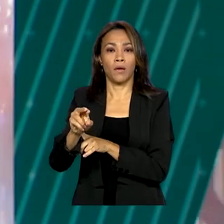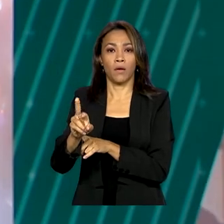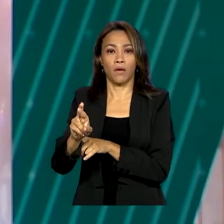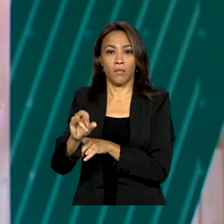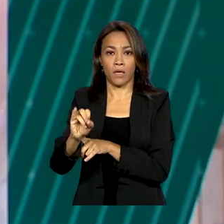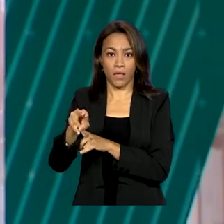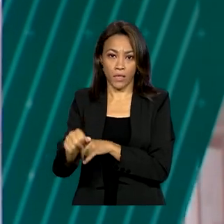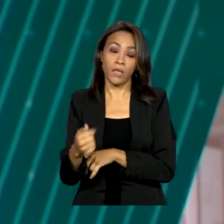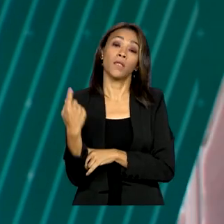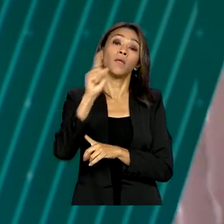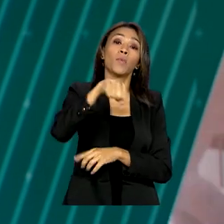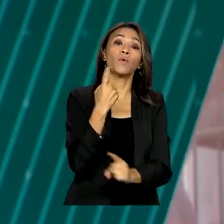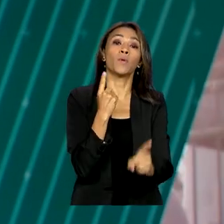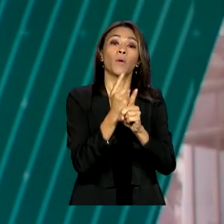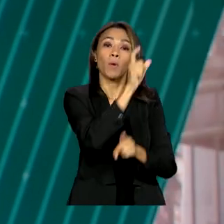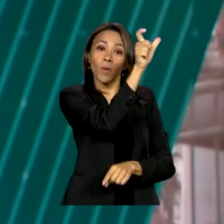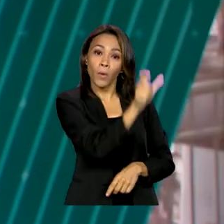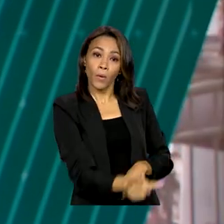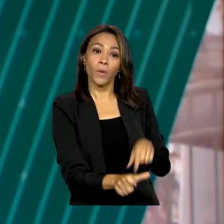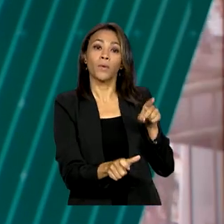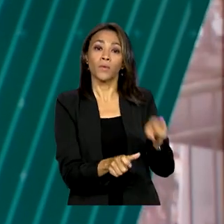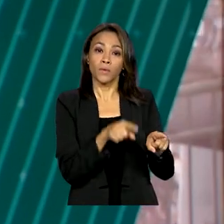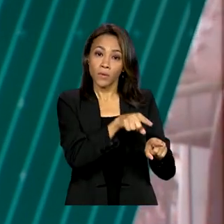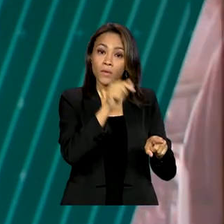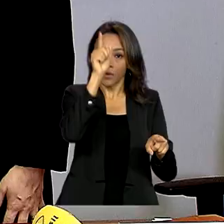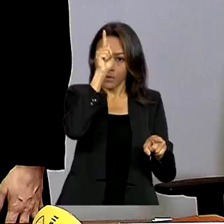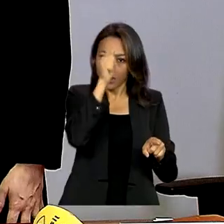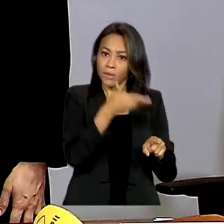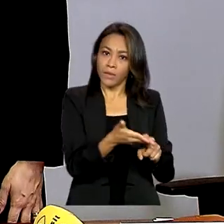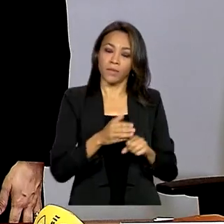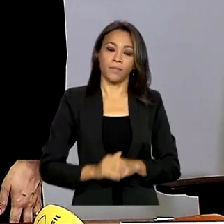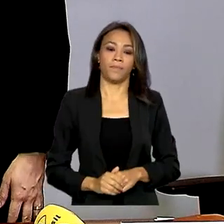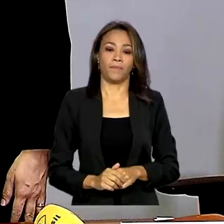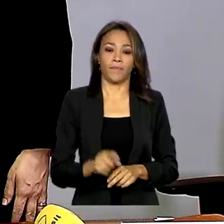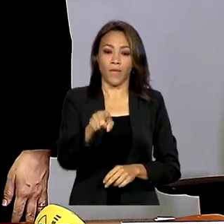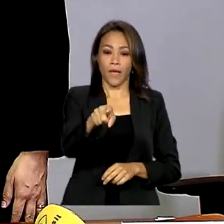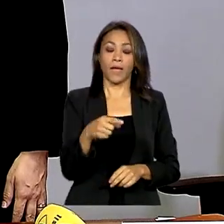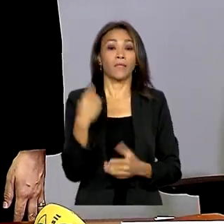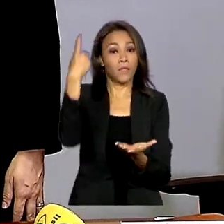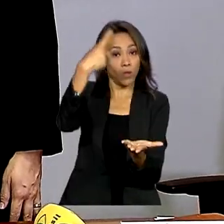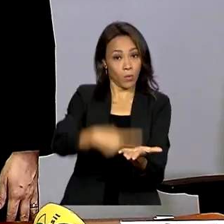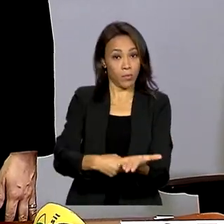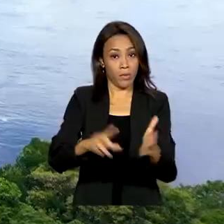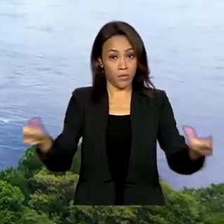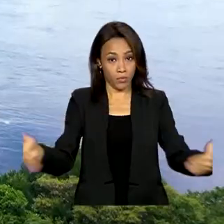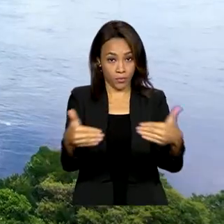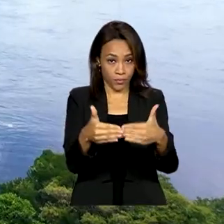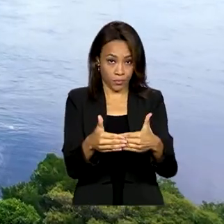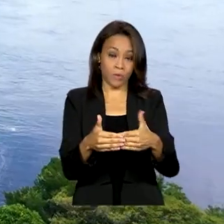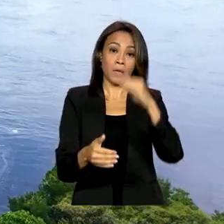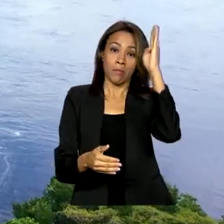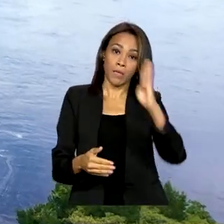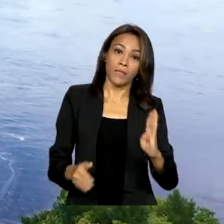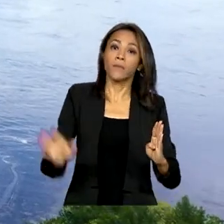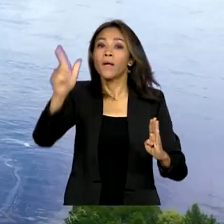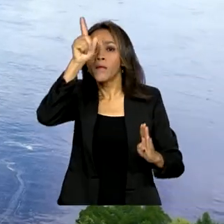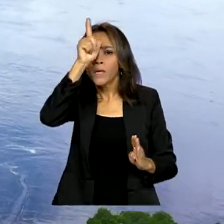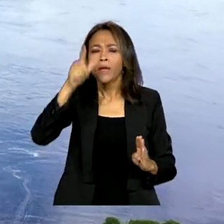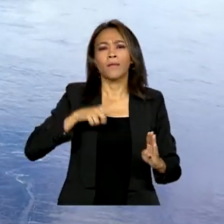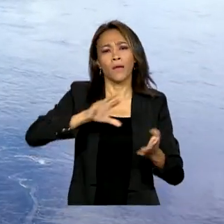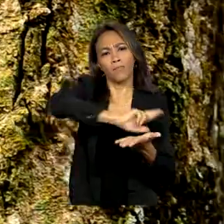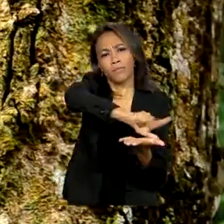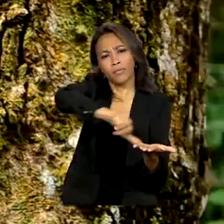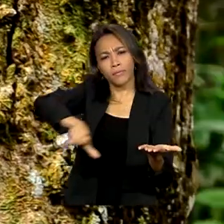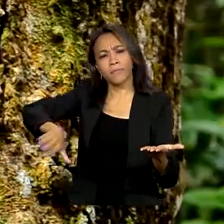Cooperação Econômica e Desenvolvimento da Alemanha. A cooperação Brasil-Elemanha envolve ações de